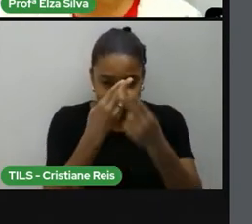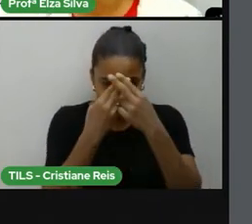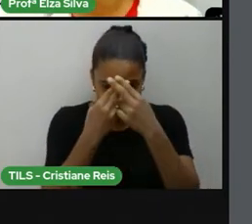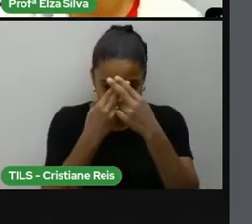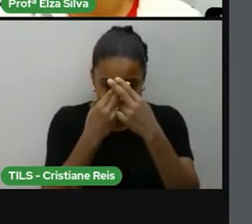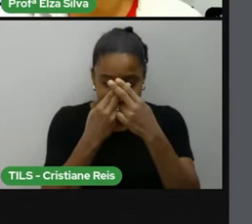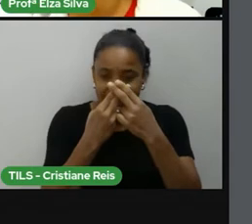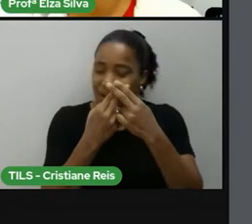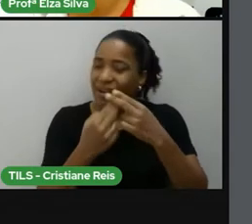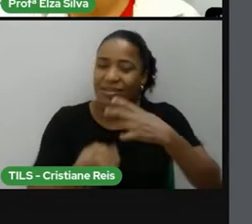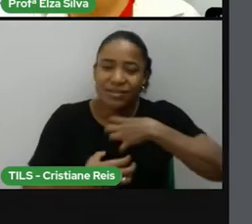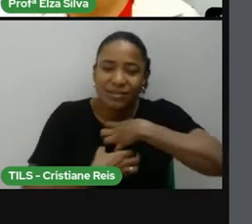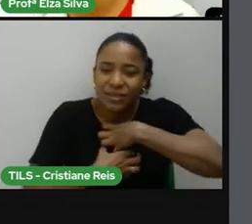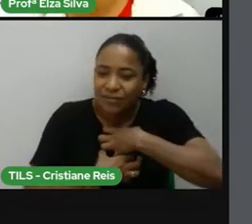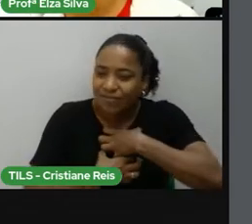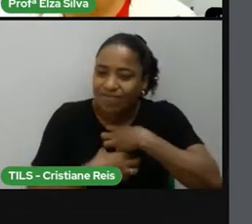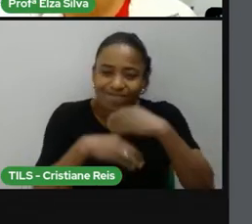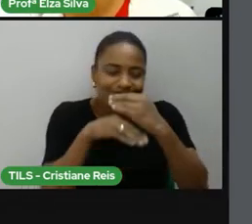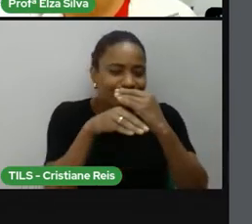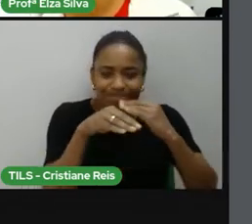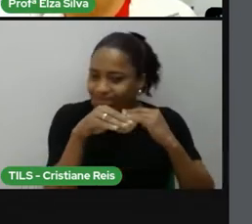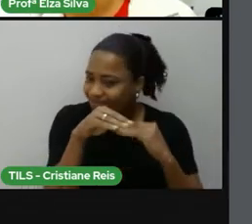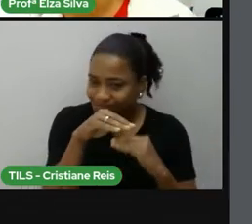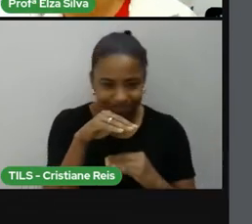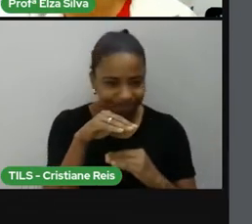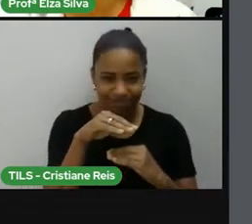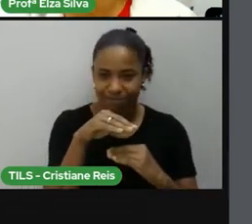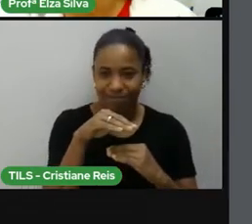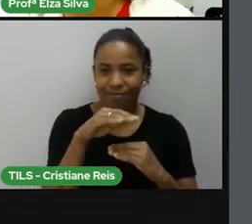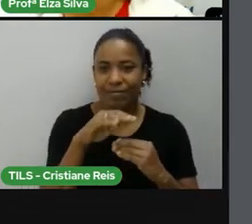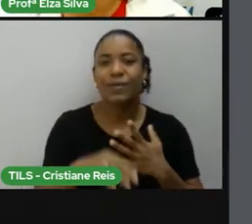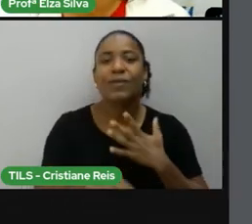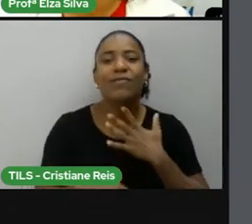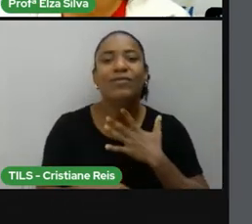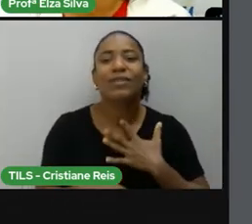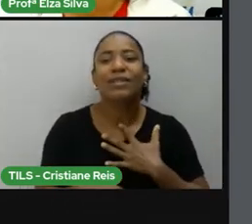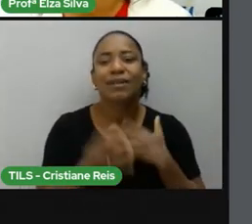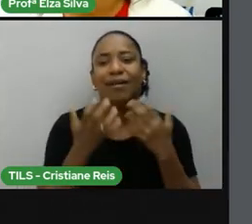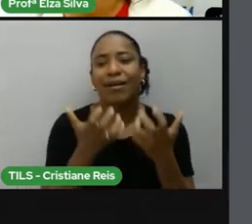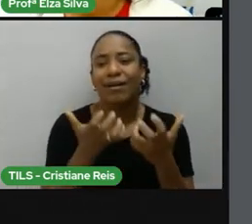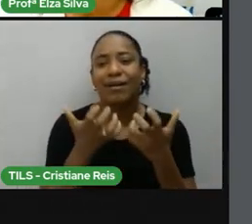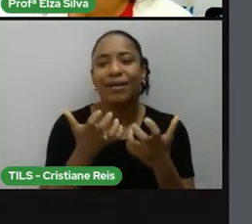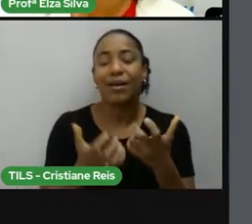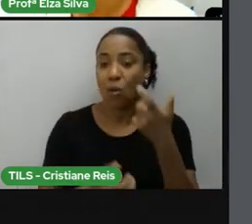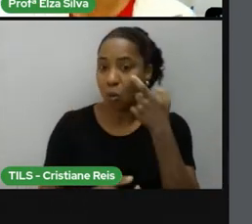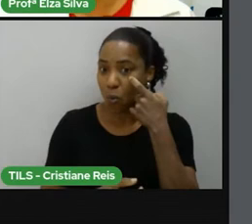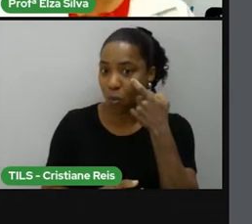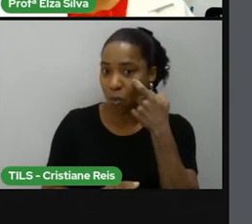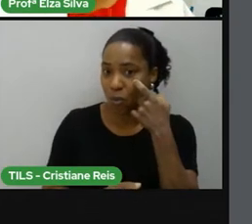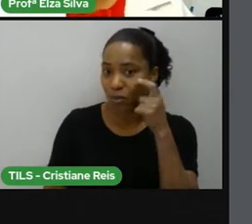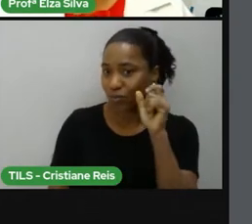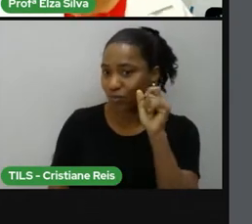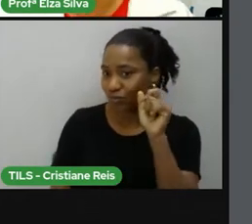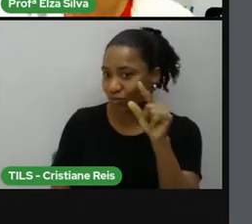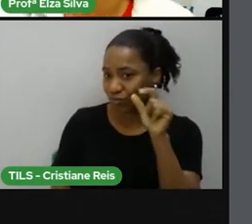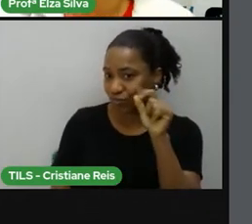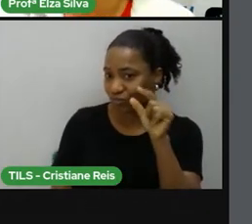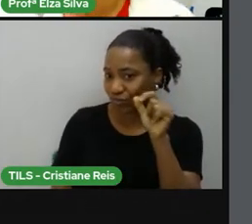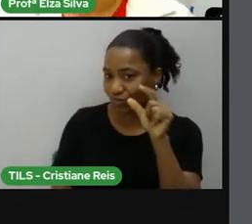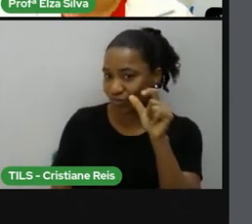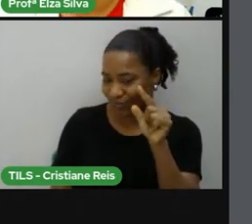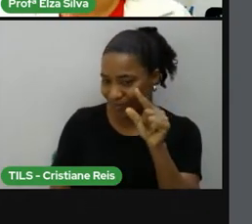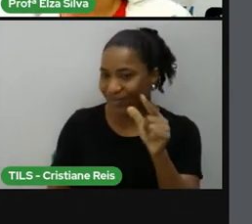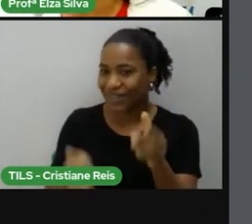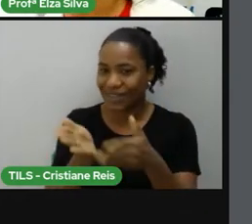alimentou o desejo dessa menina por possuir olhos azuis. Está aí a explicação do título do livro.